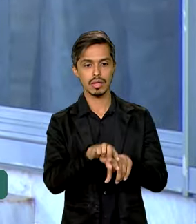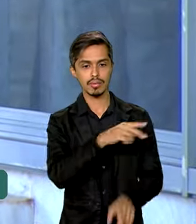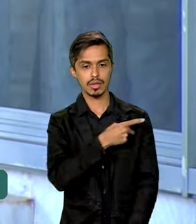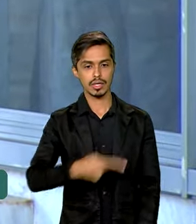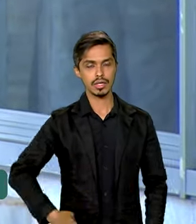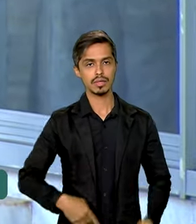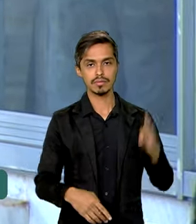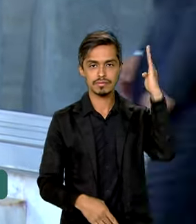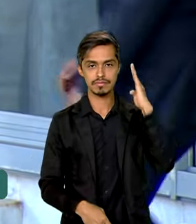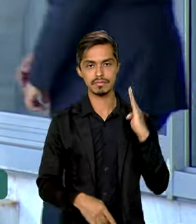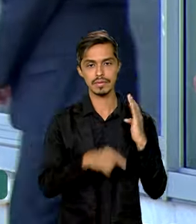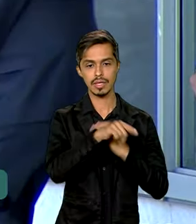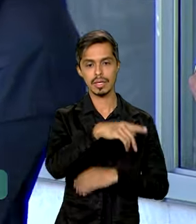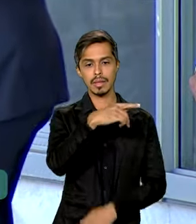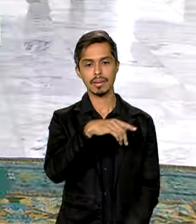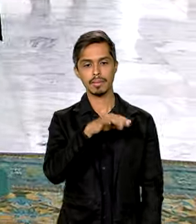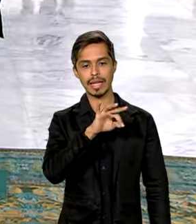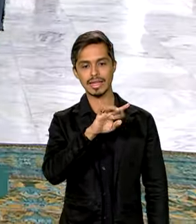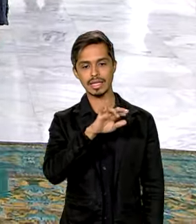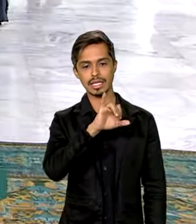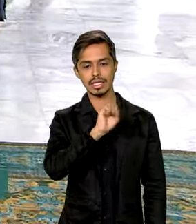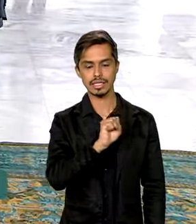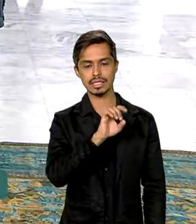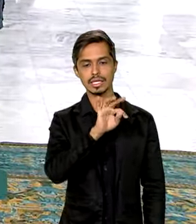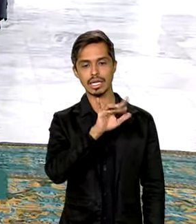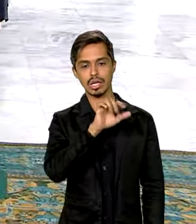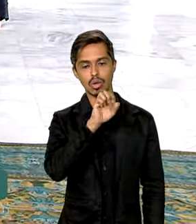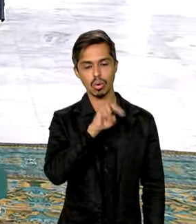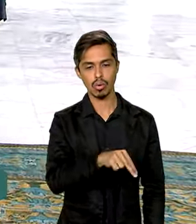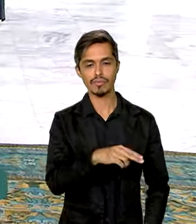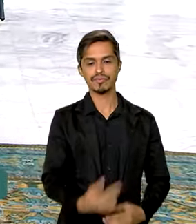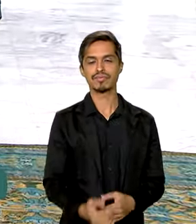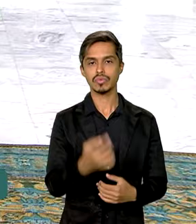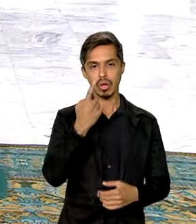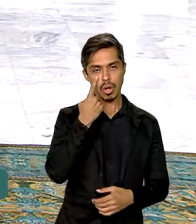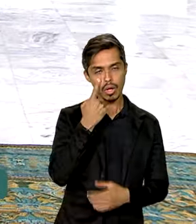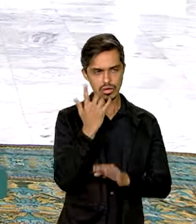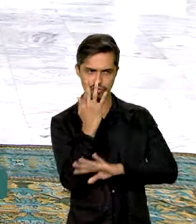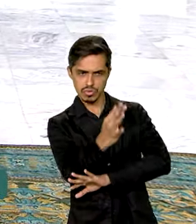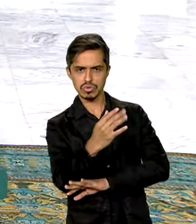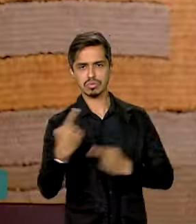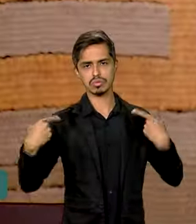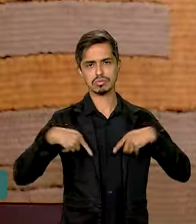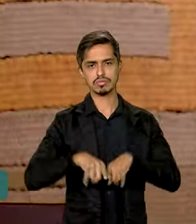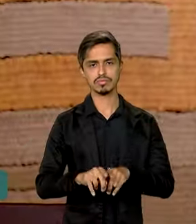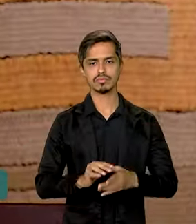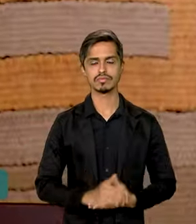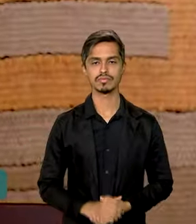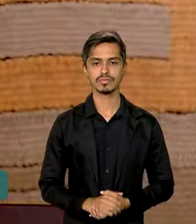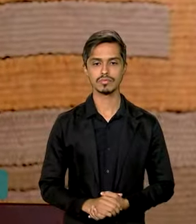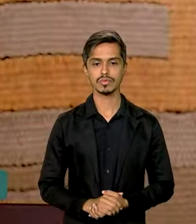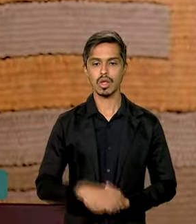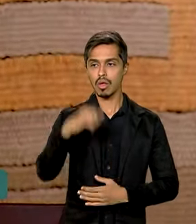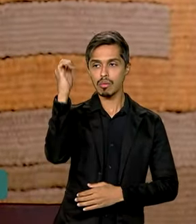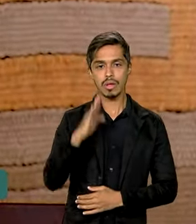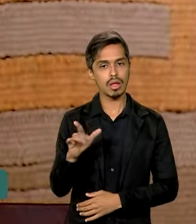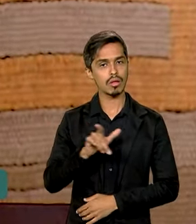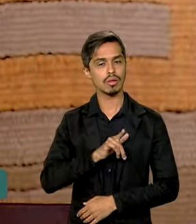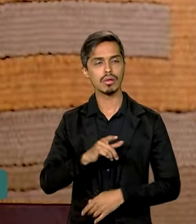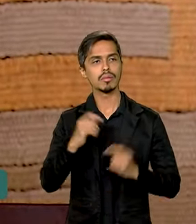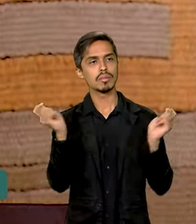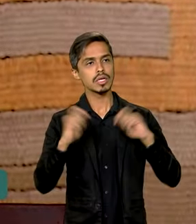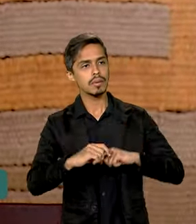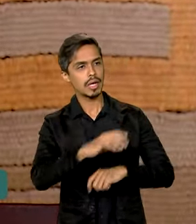presidente do Benin, Patrice Talon, trouxe um olhar para um futuro de cooperação. O Brasil tem muito a